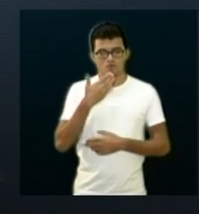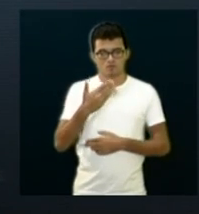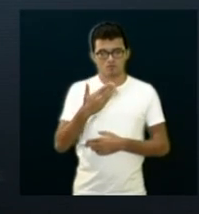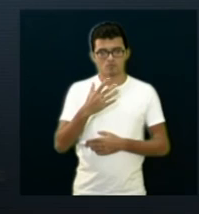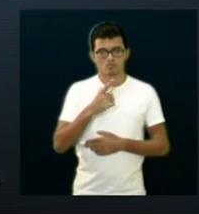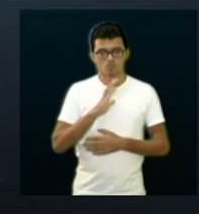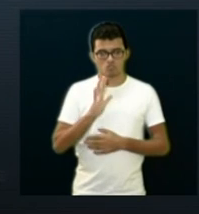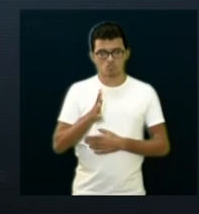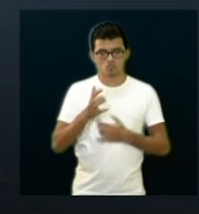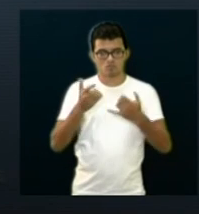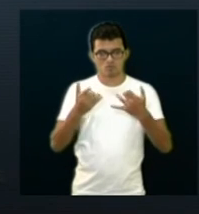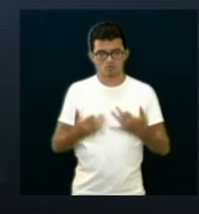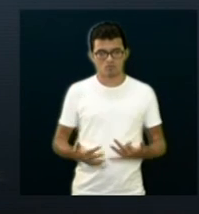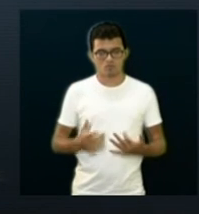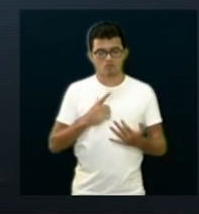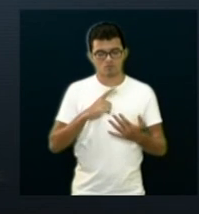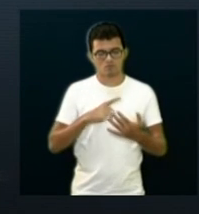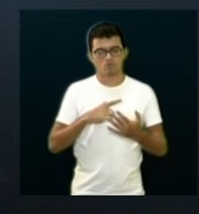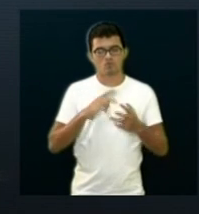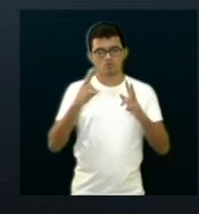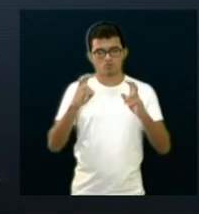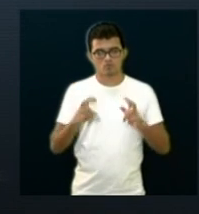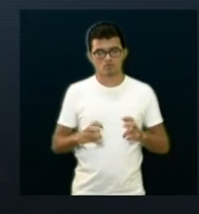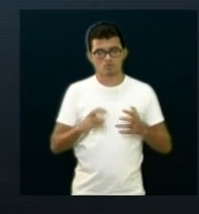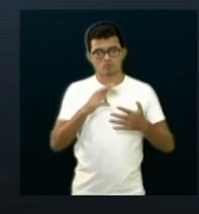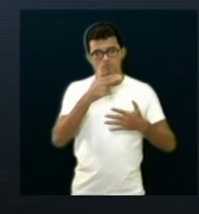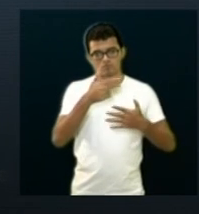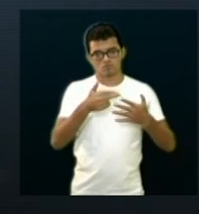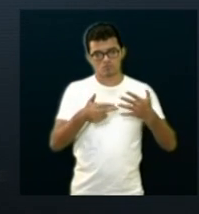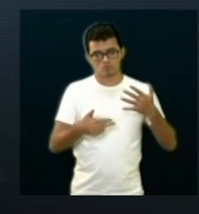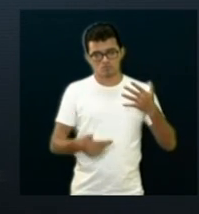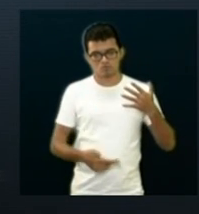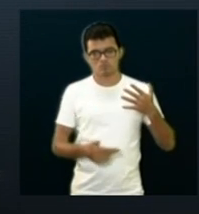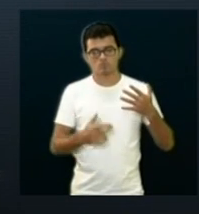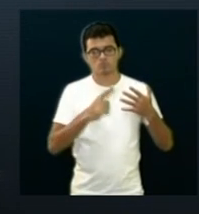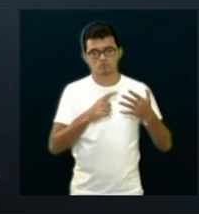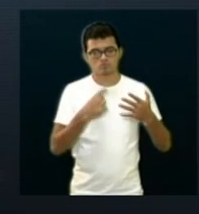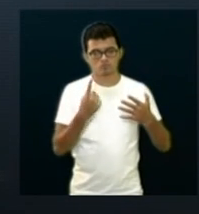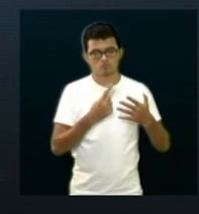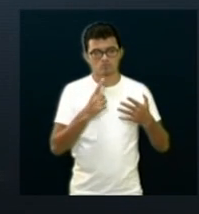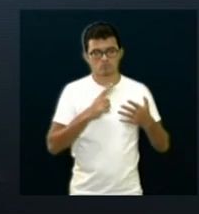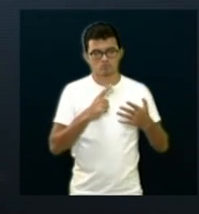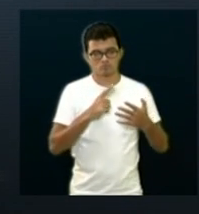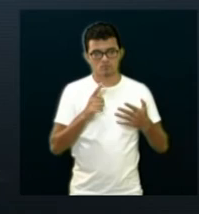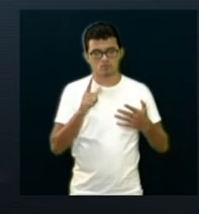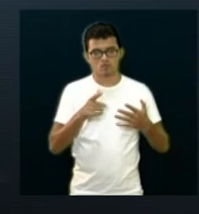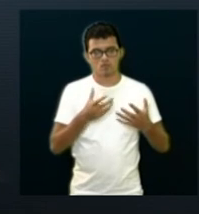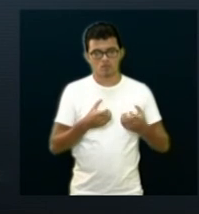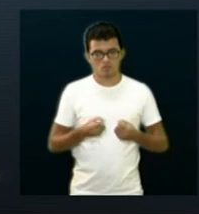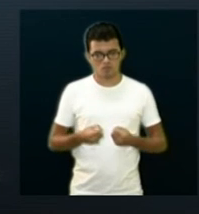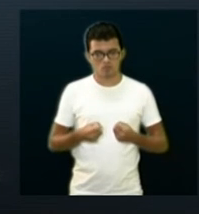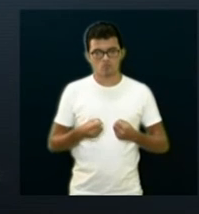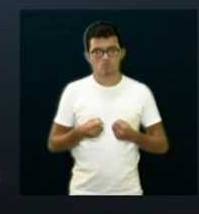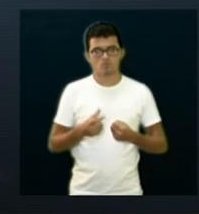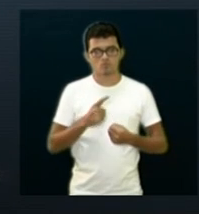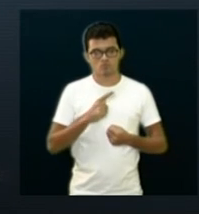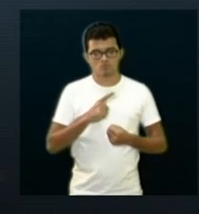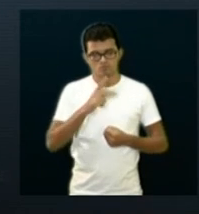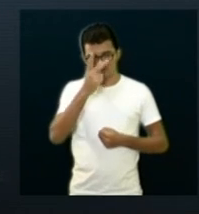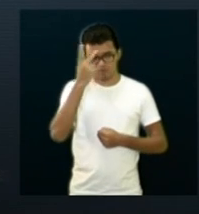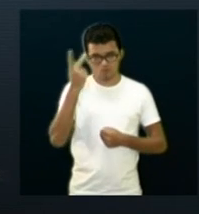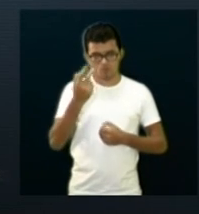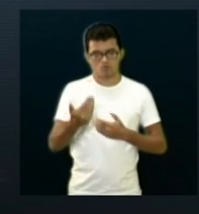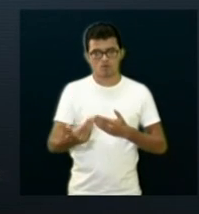passei a agenda para ele, são vários assuntos. Como todos aqui, gente tem os atendimentos pontuais também, evidente, as pessoas